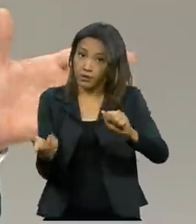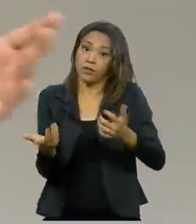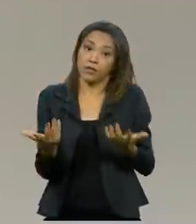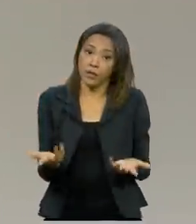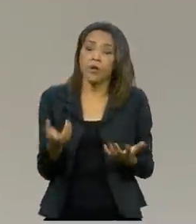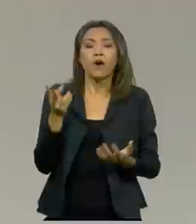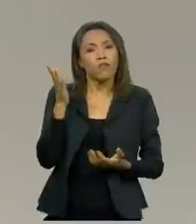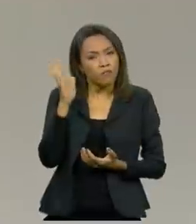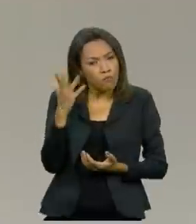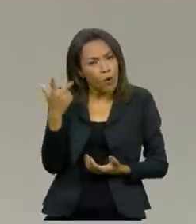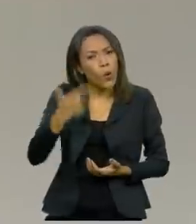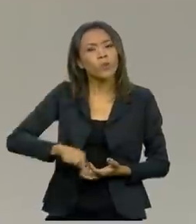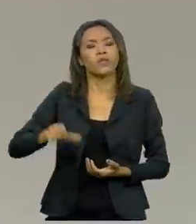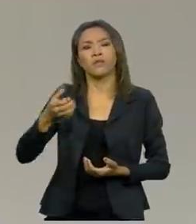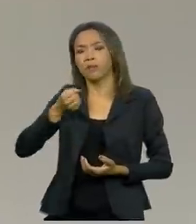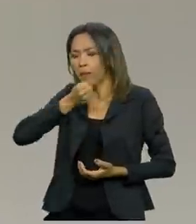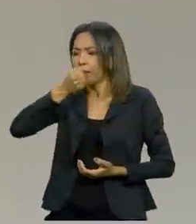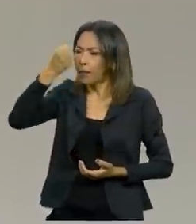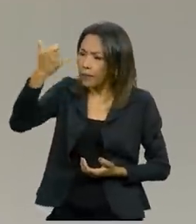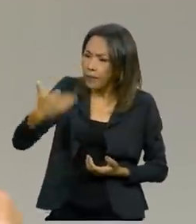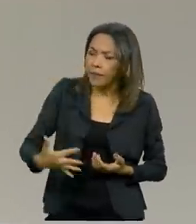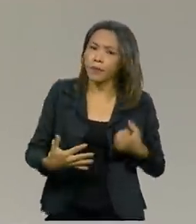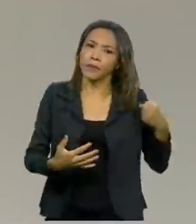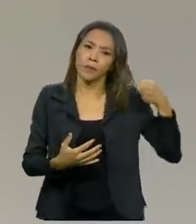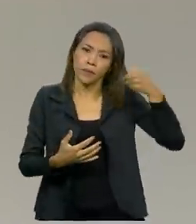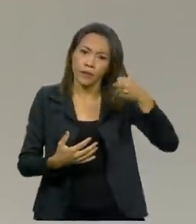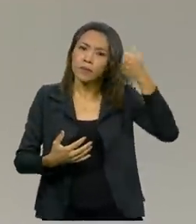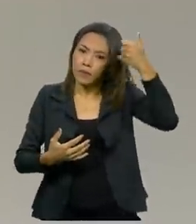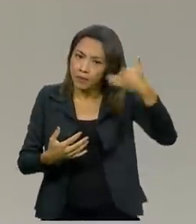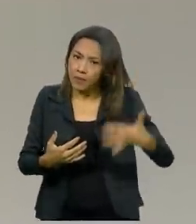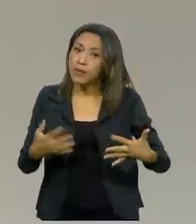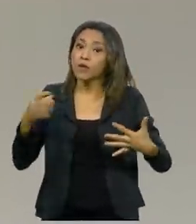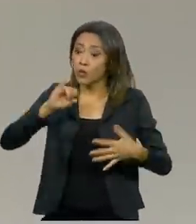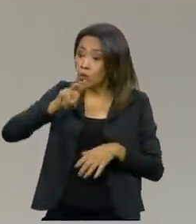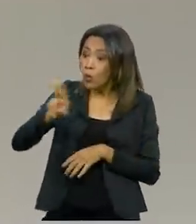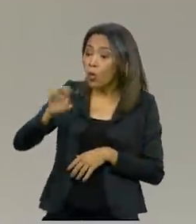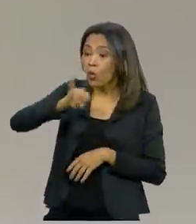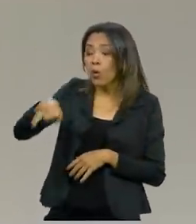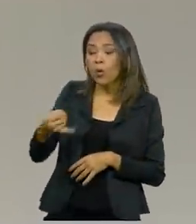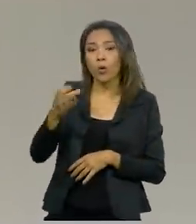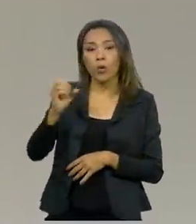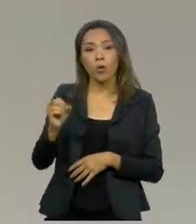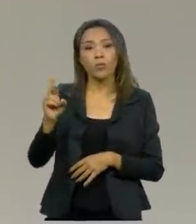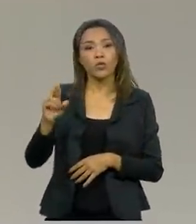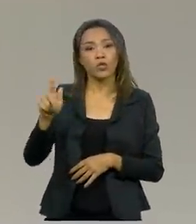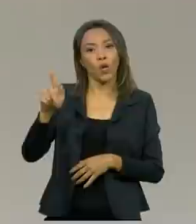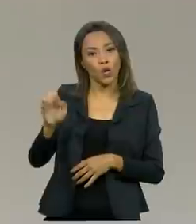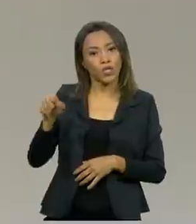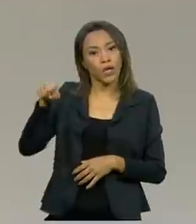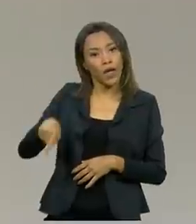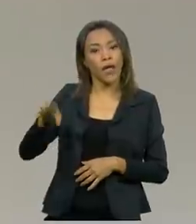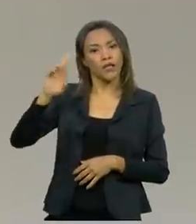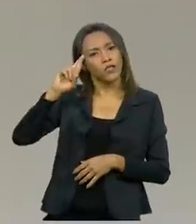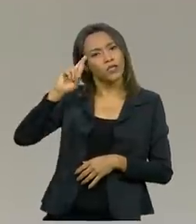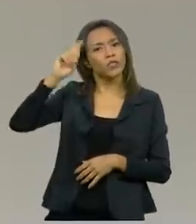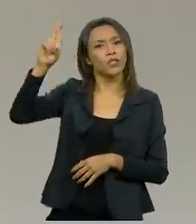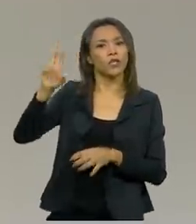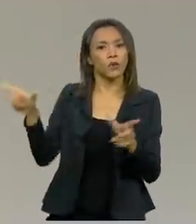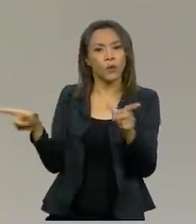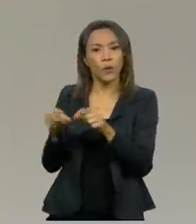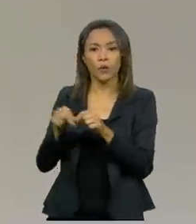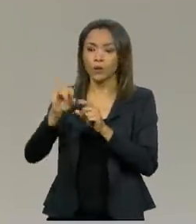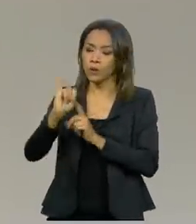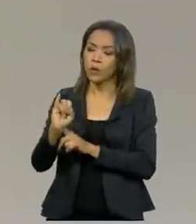mesmos especialistas e também o senhor Jorge Calil, que é diretor de imunologia clínica do INCOR,